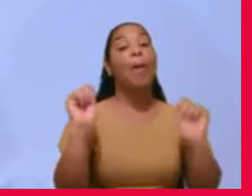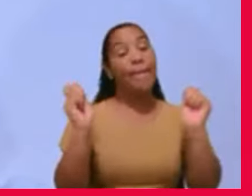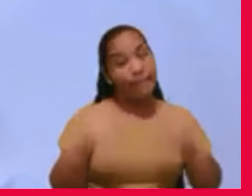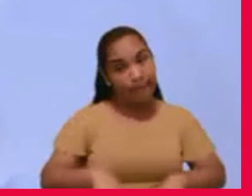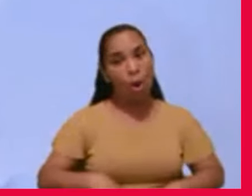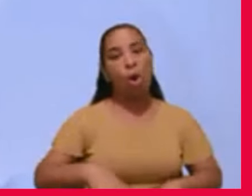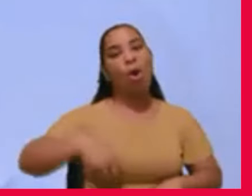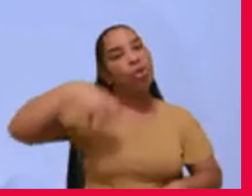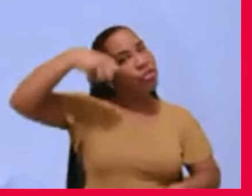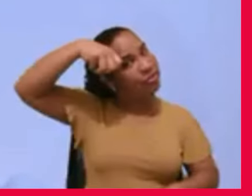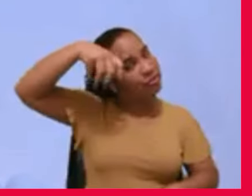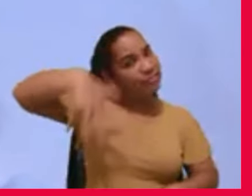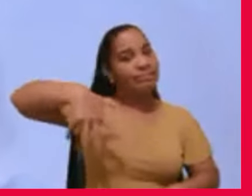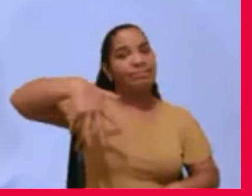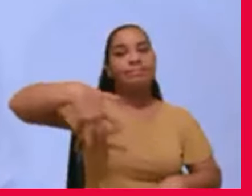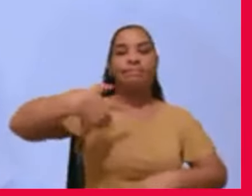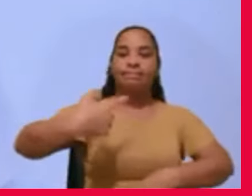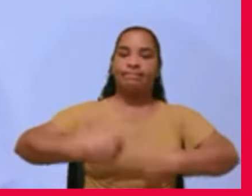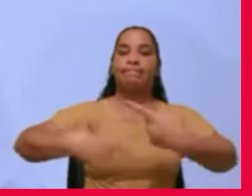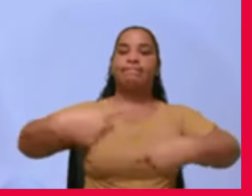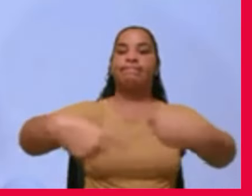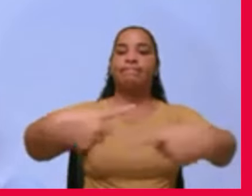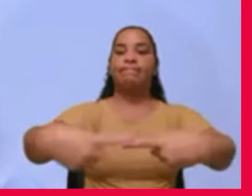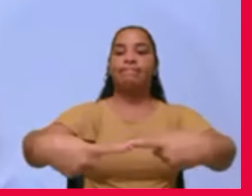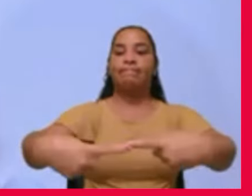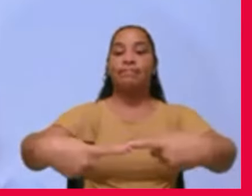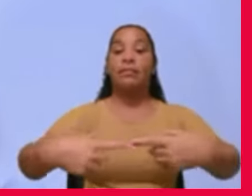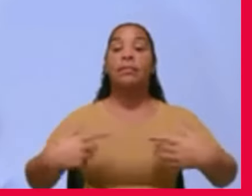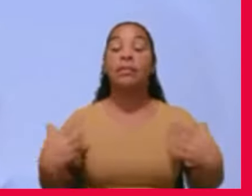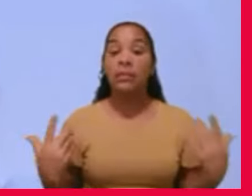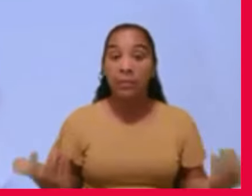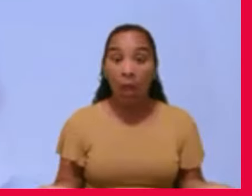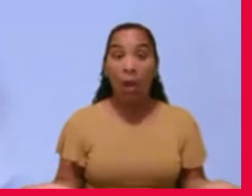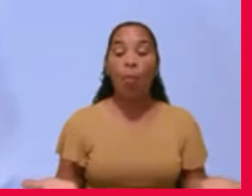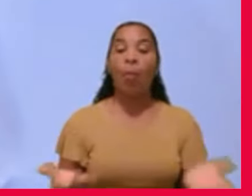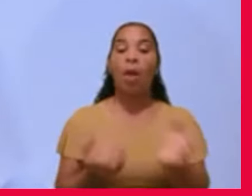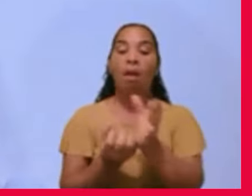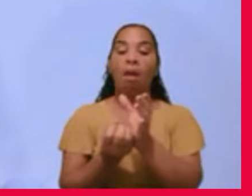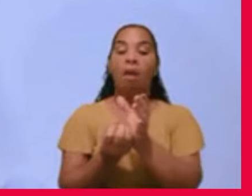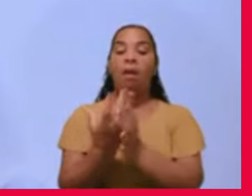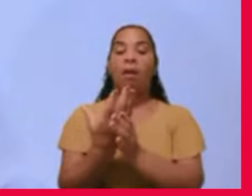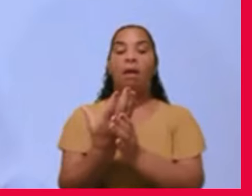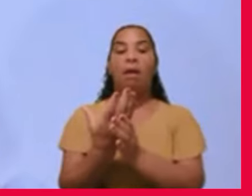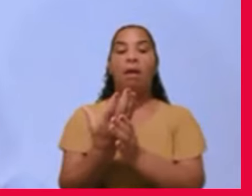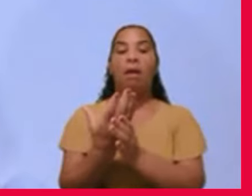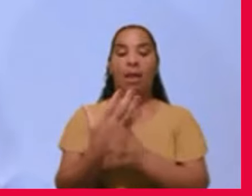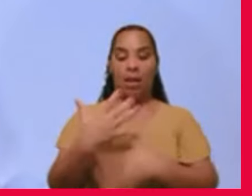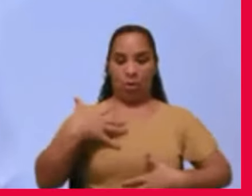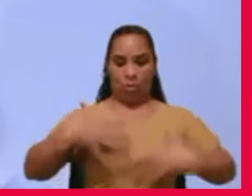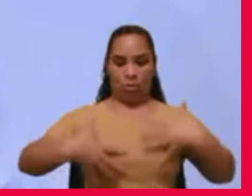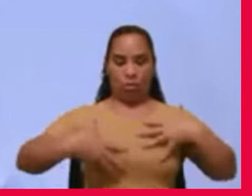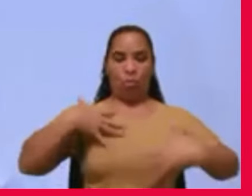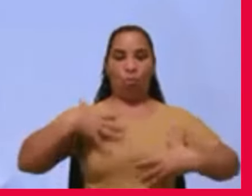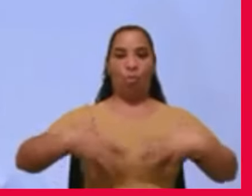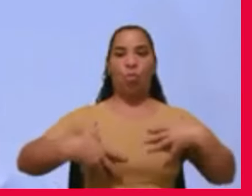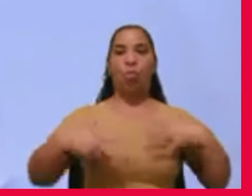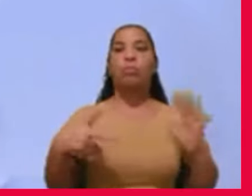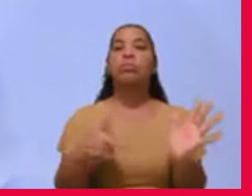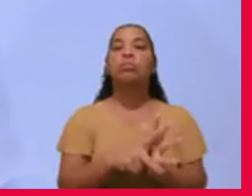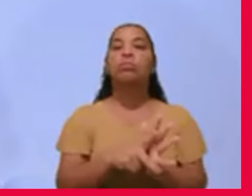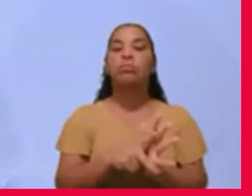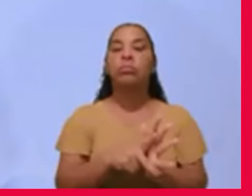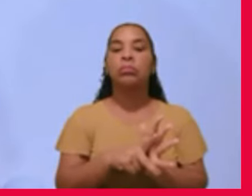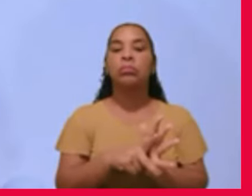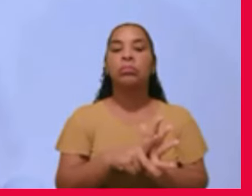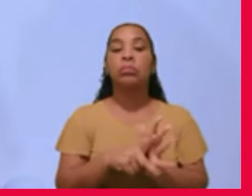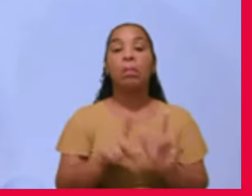também. Então, é uma esquizofrenia de origem orgânica. Mas indivíduos,